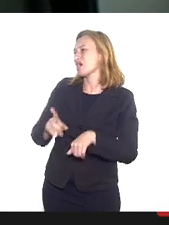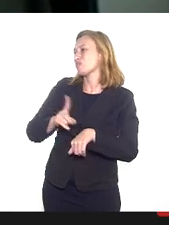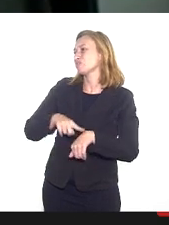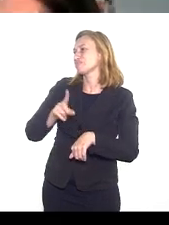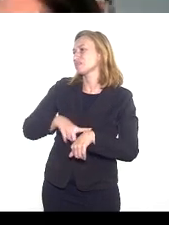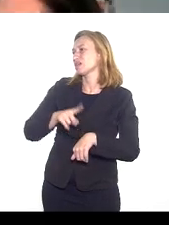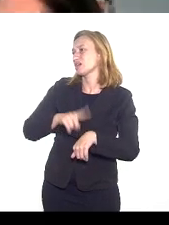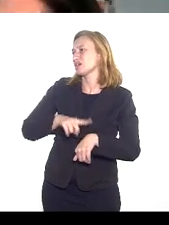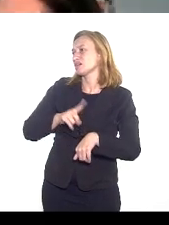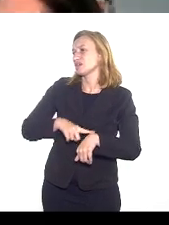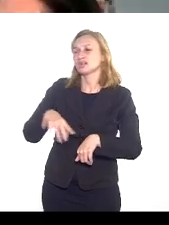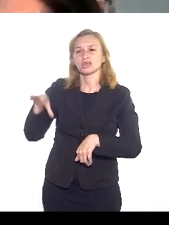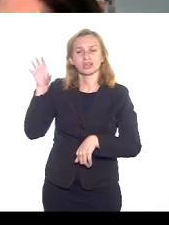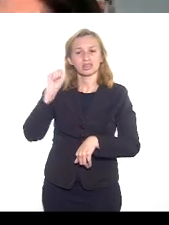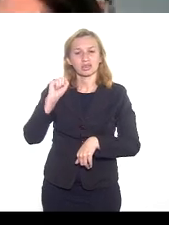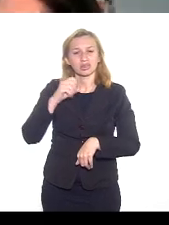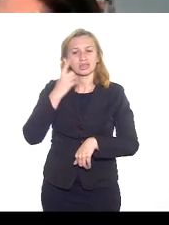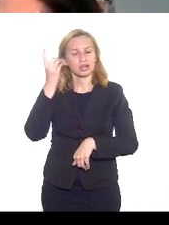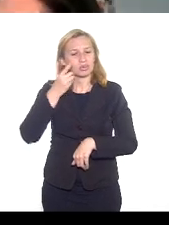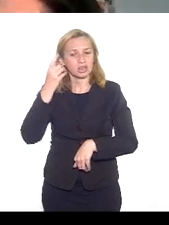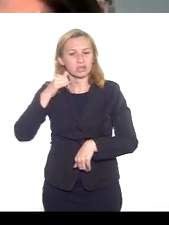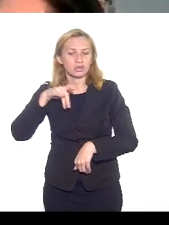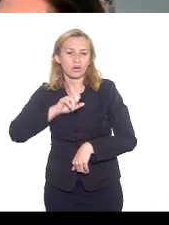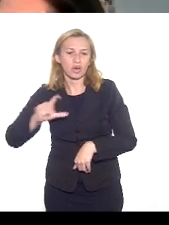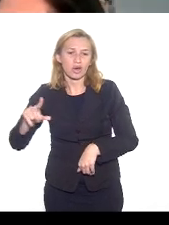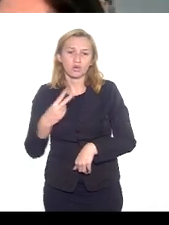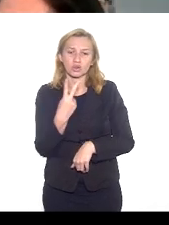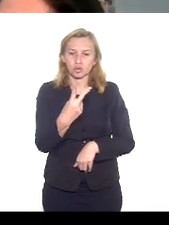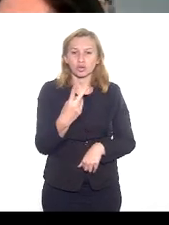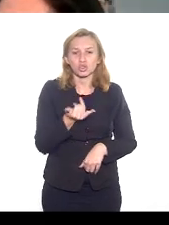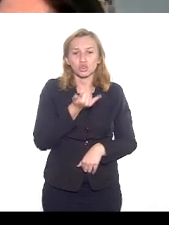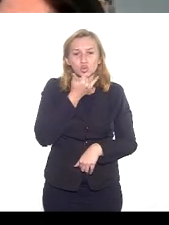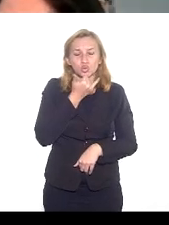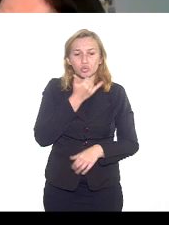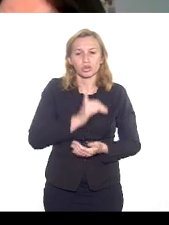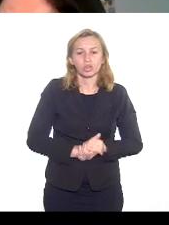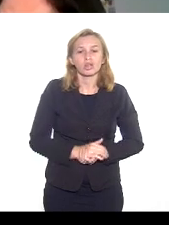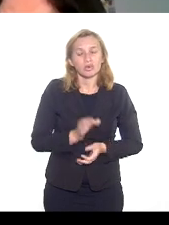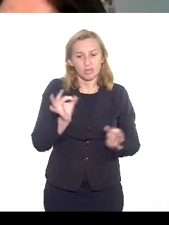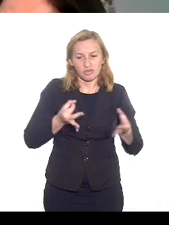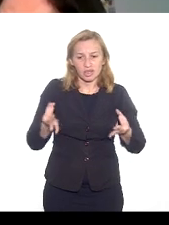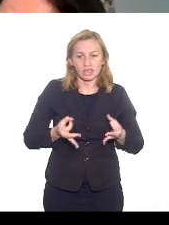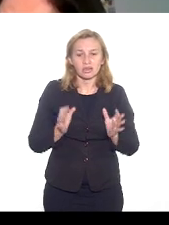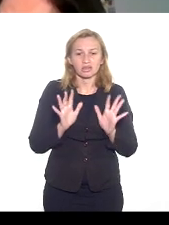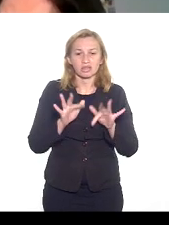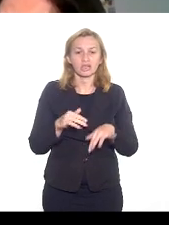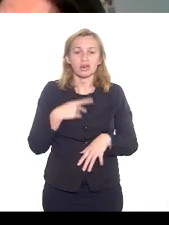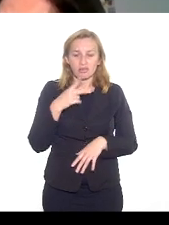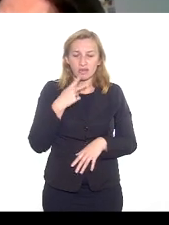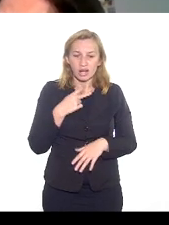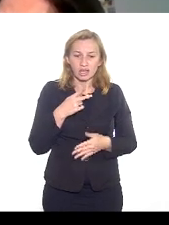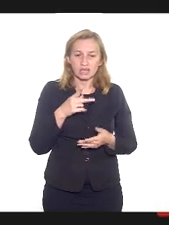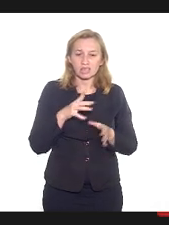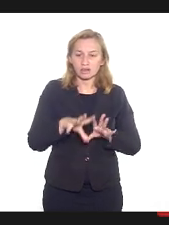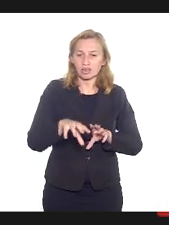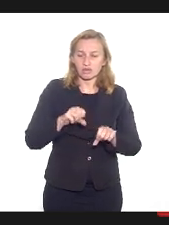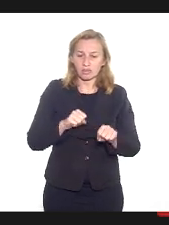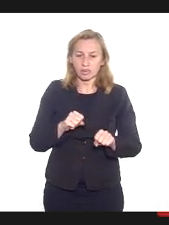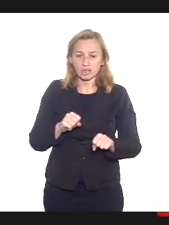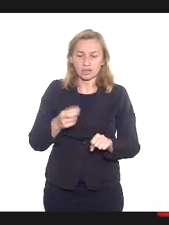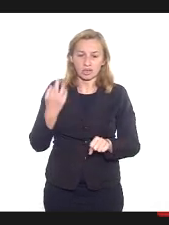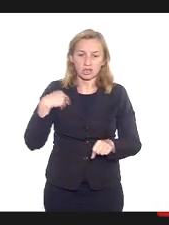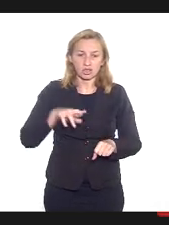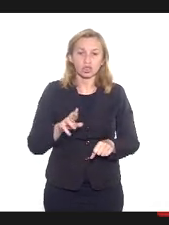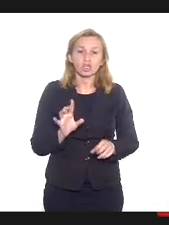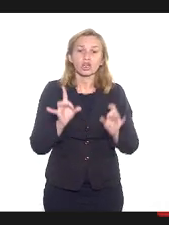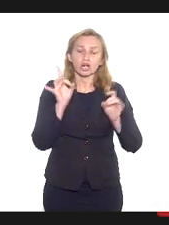ouvir o deputado Noel e os dois palestrantes. Desculpe-se. Perfeitamente. Então, eu queria insistir nesse ponto da formação da liderança religiosa. E por